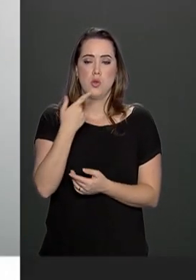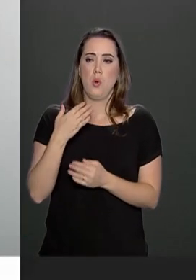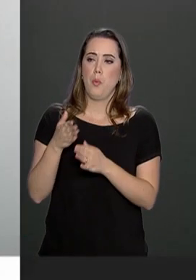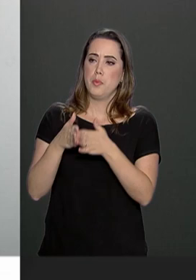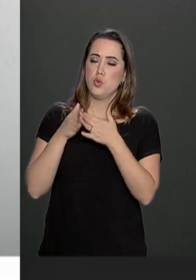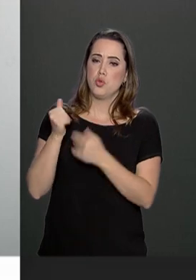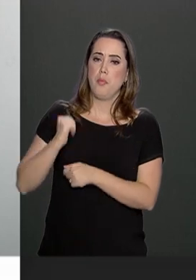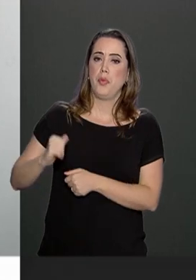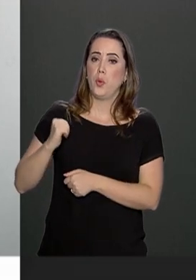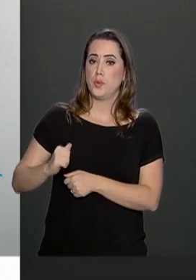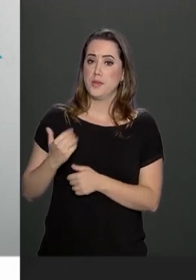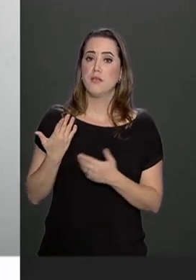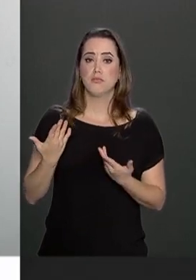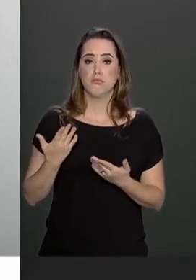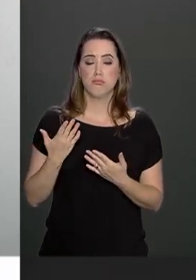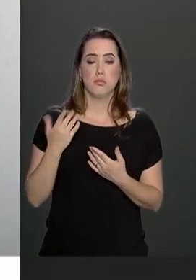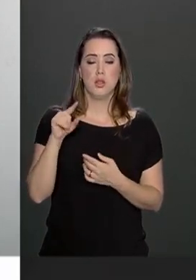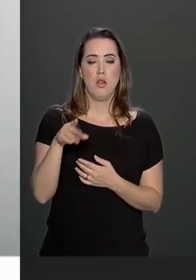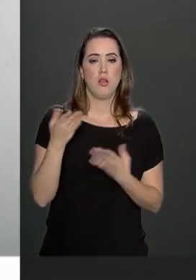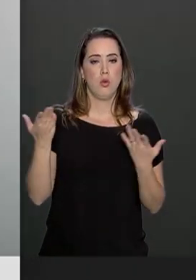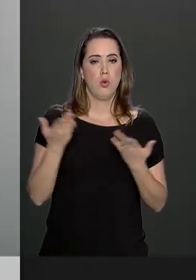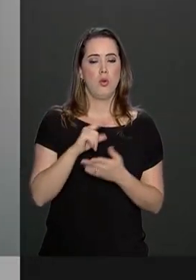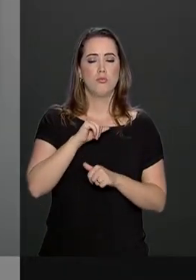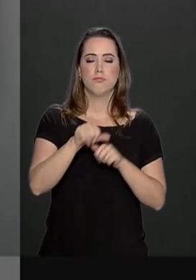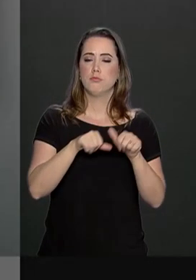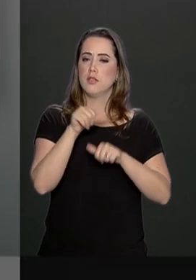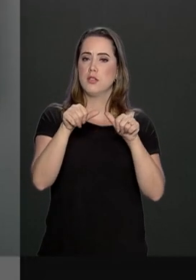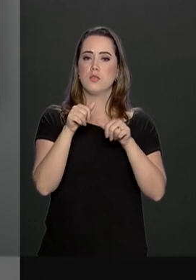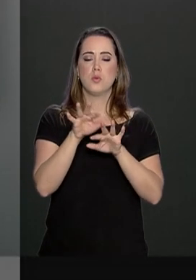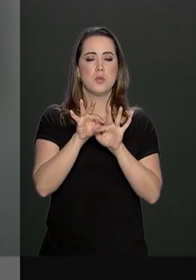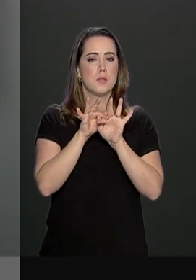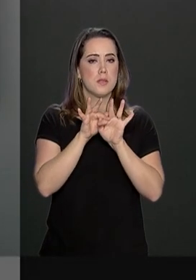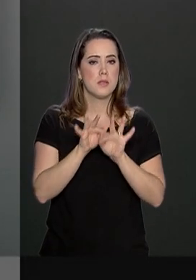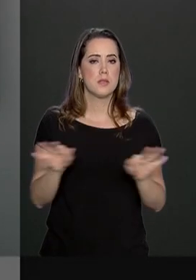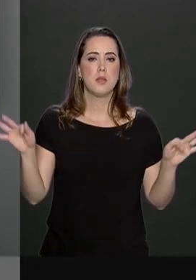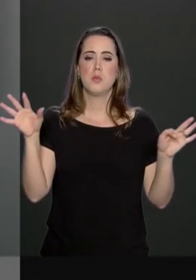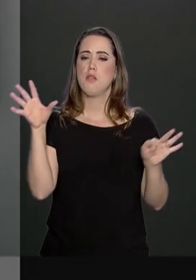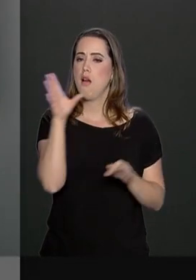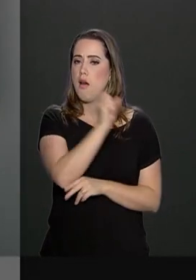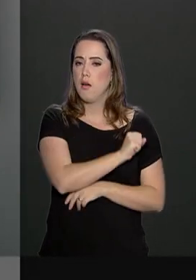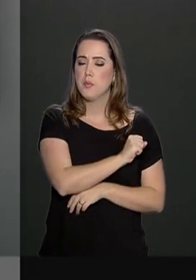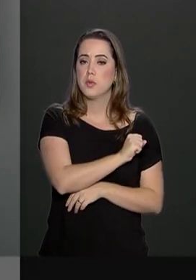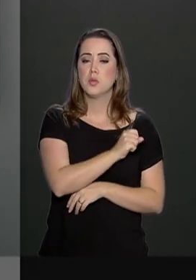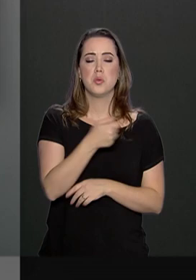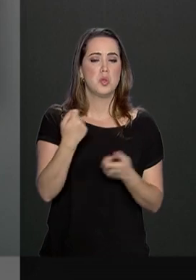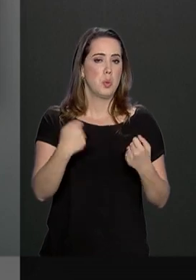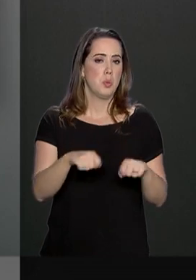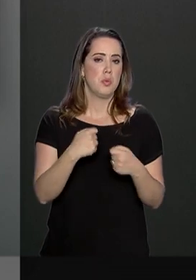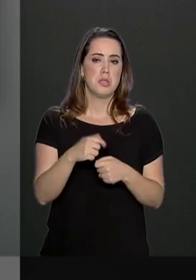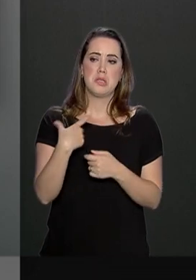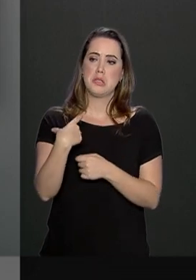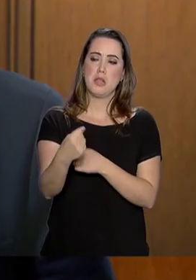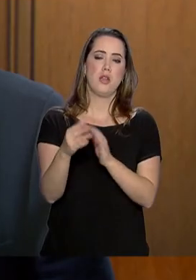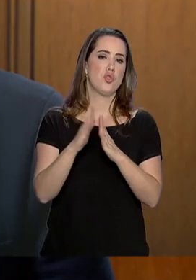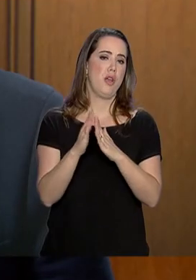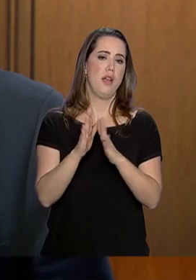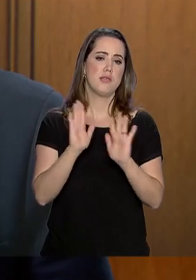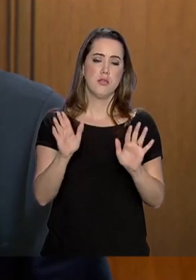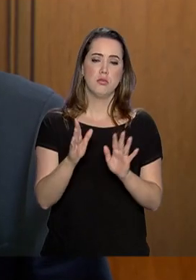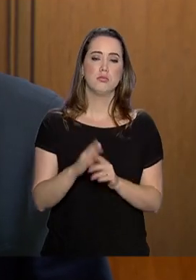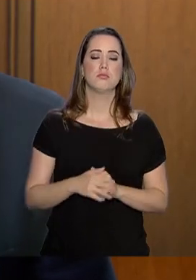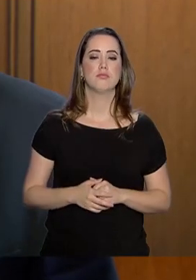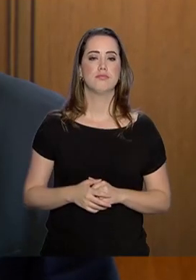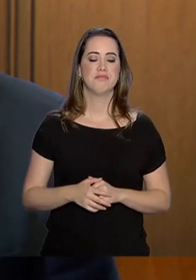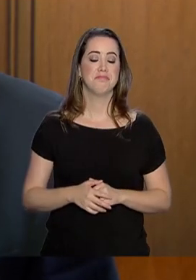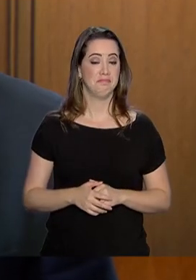bolsa de estudo, por exemplo, passa a ser um processo simples, rápido e nem precisa sair de casa. Para o